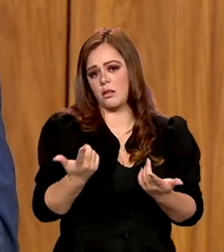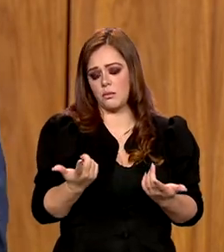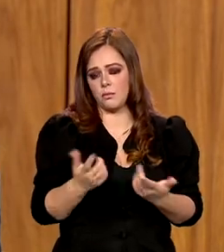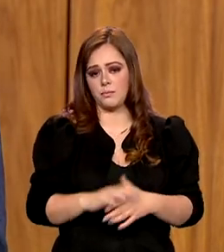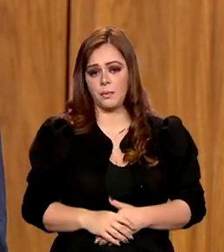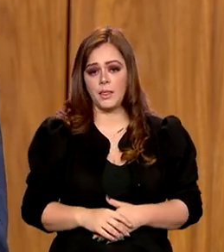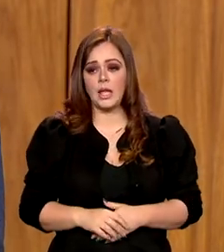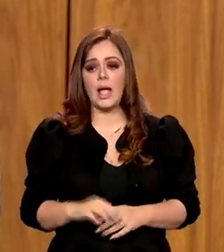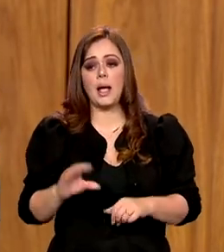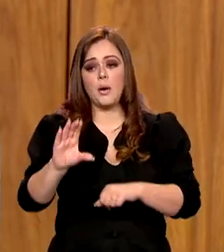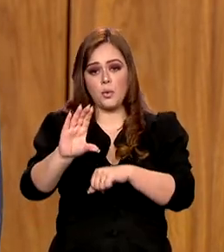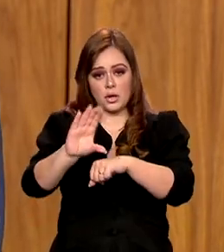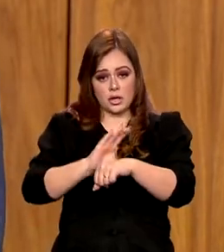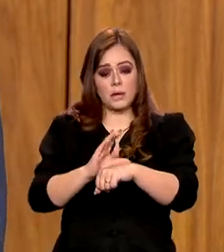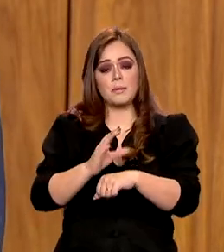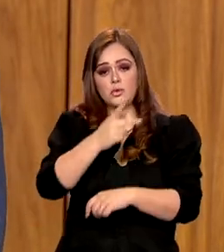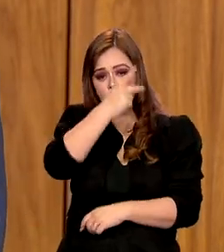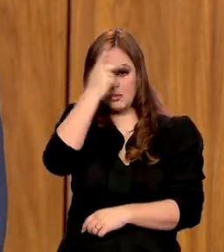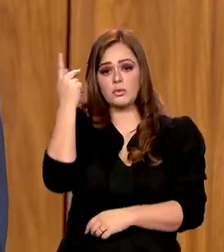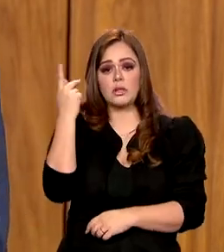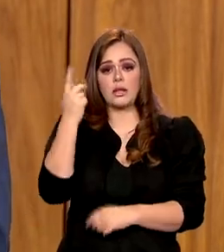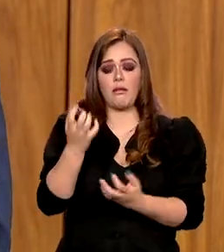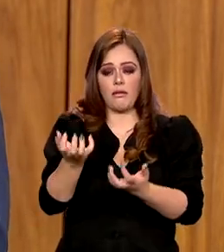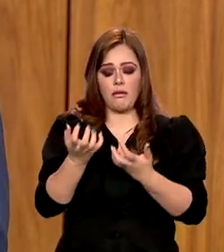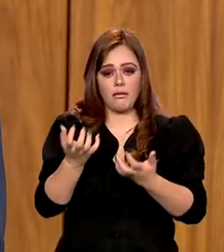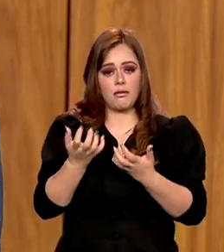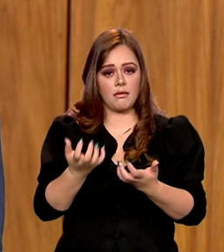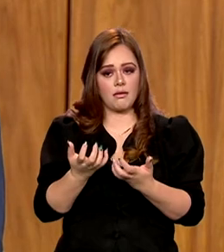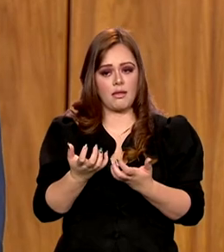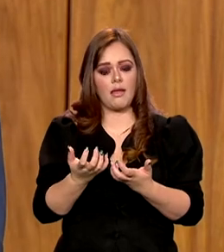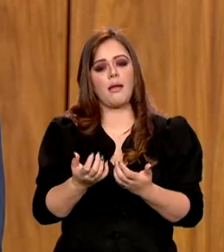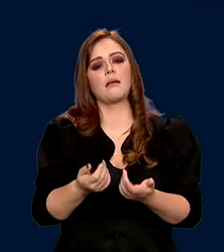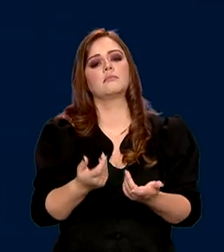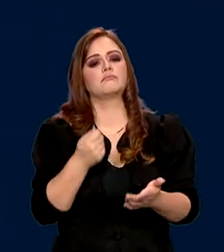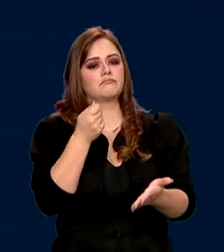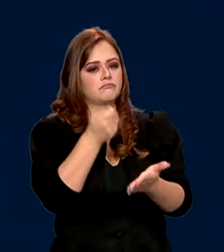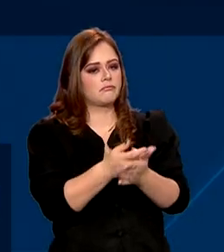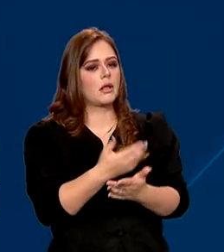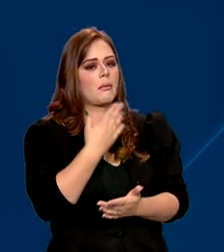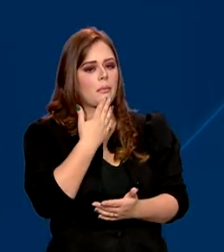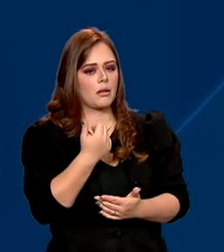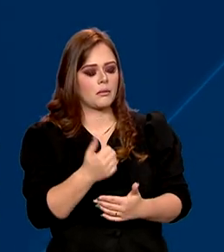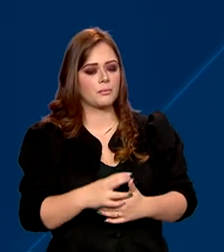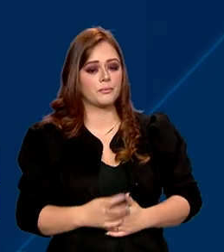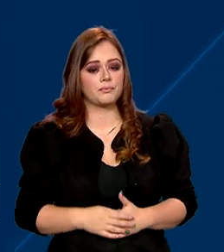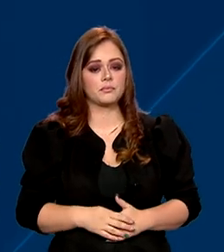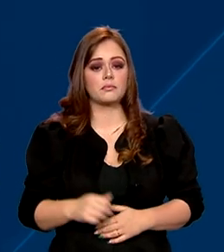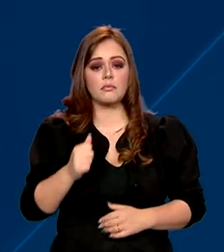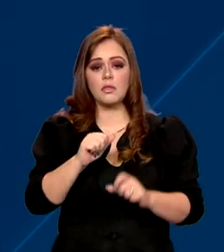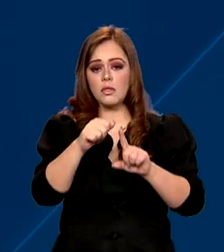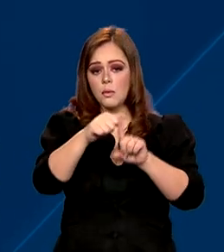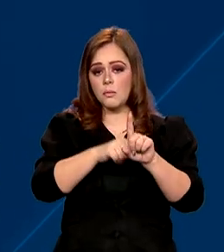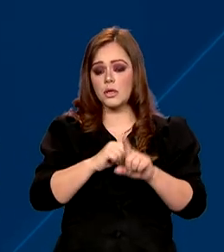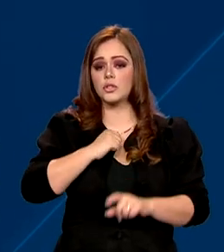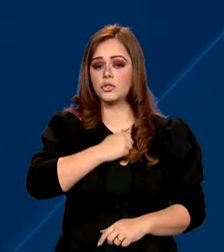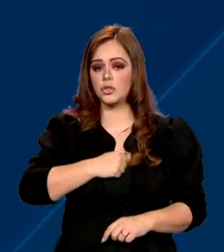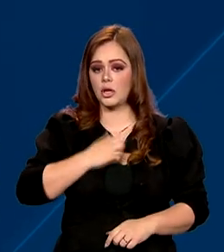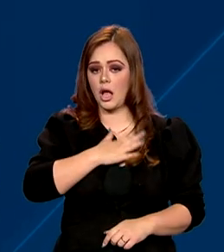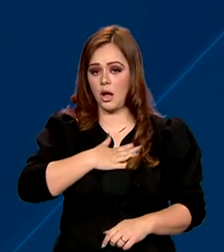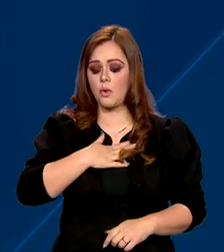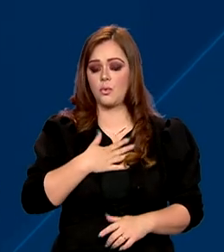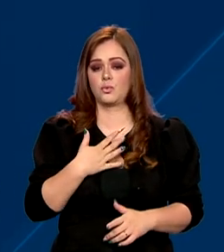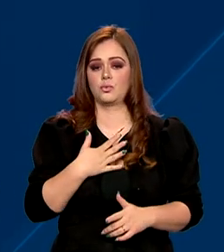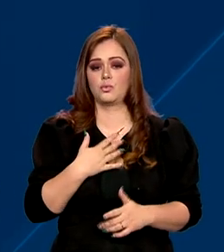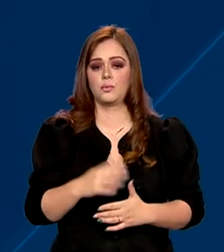estiver interessado em ter crédito garantido vai dar um desconto maior. Em agosto, o cidadão que atenderá os critérios do programa